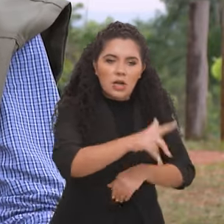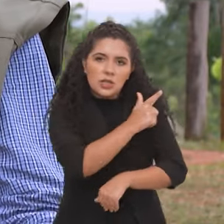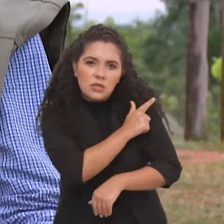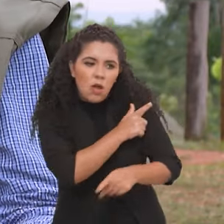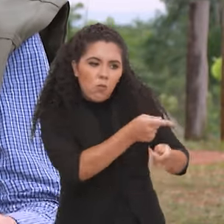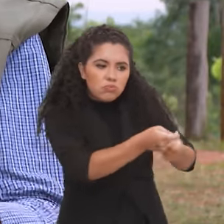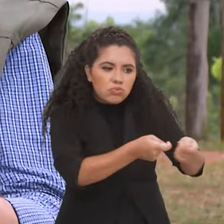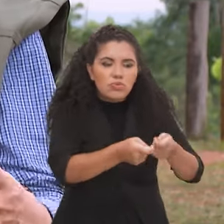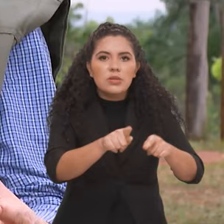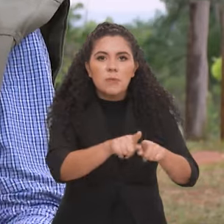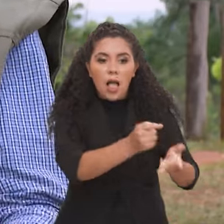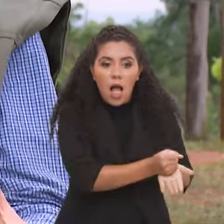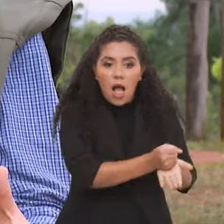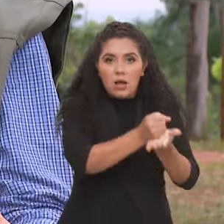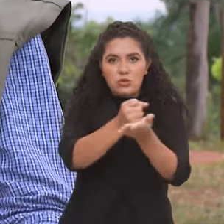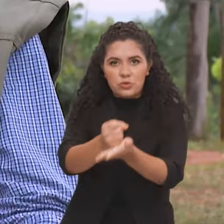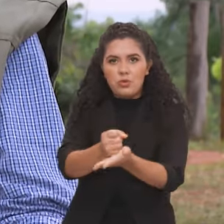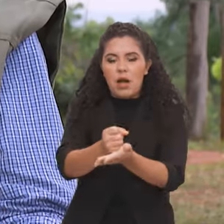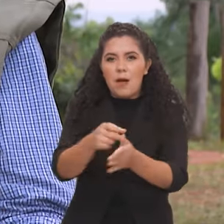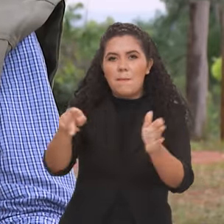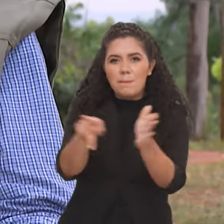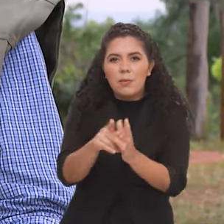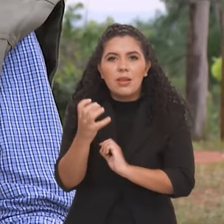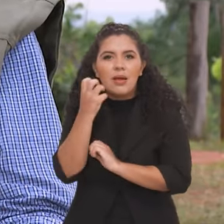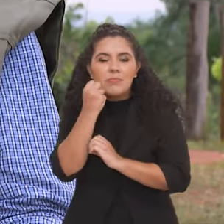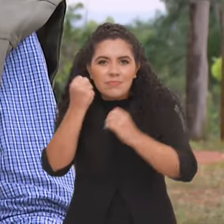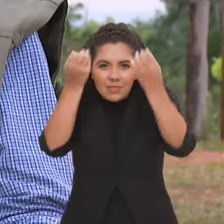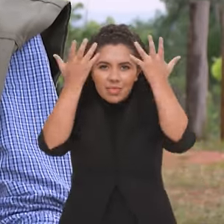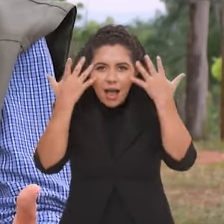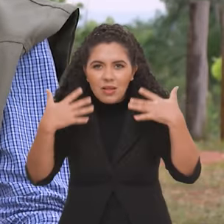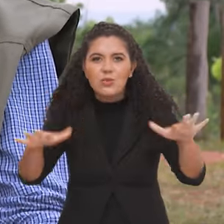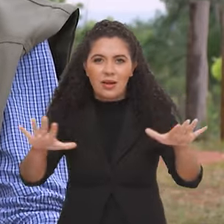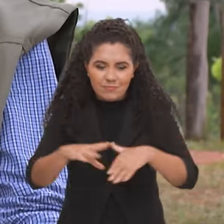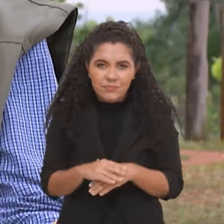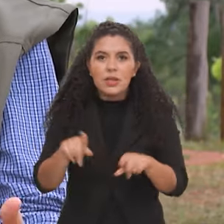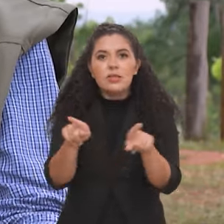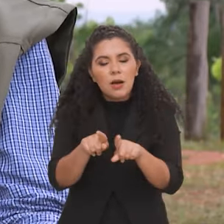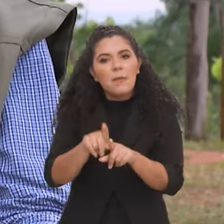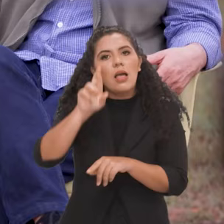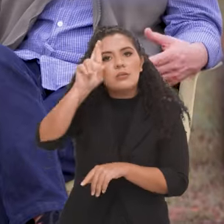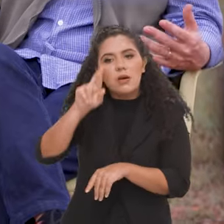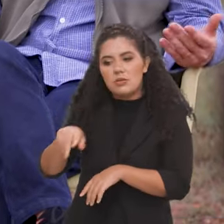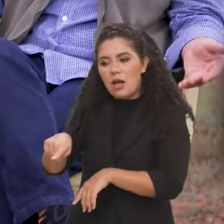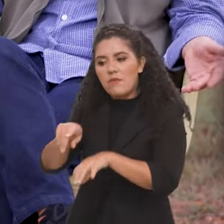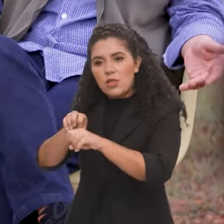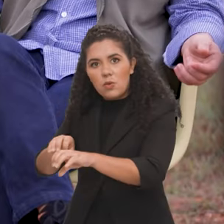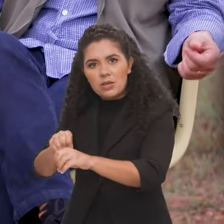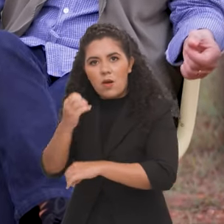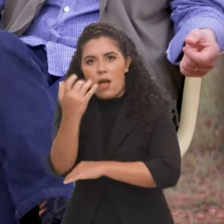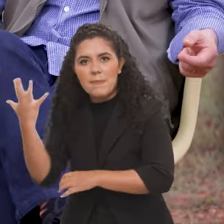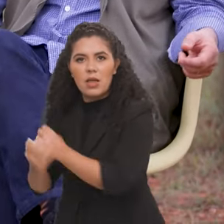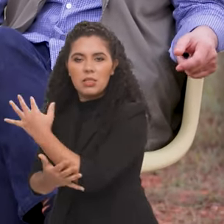ajudar na gestão desse patrimônio natural. E também é responsável por educação ambiental e é